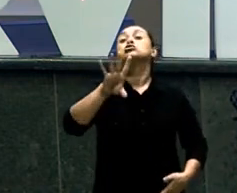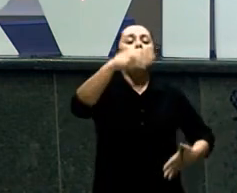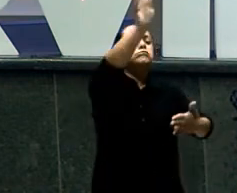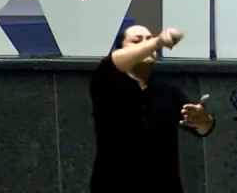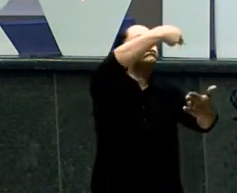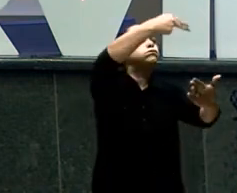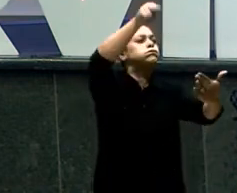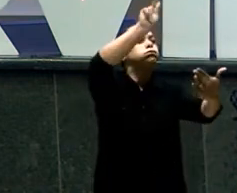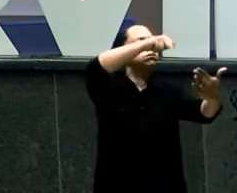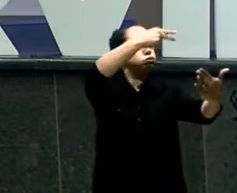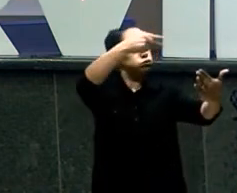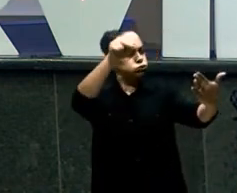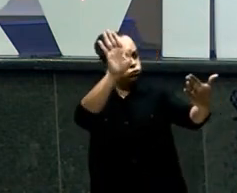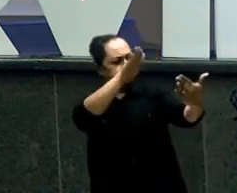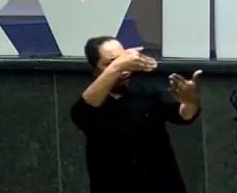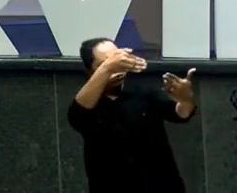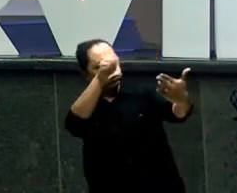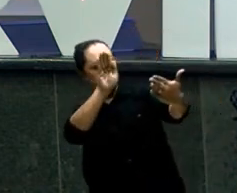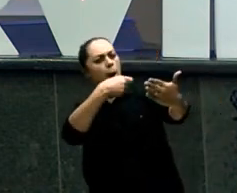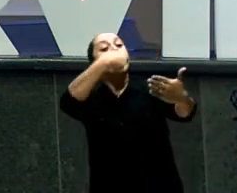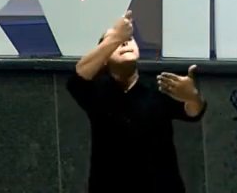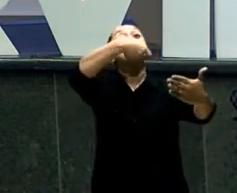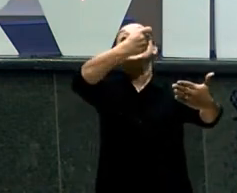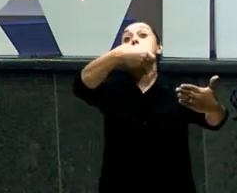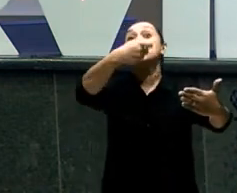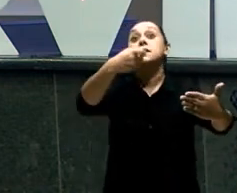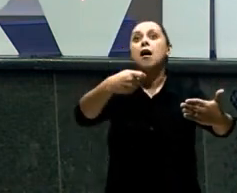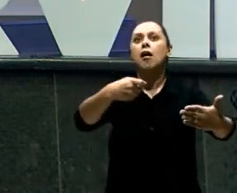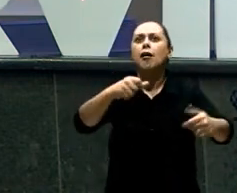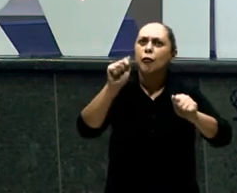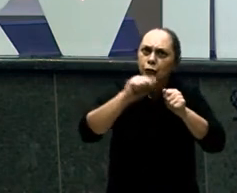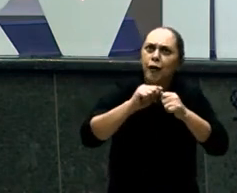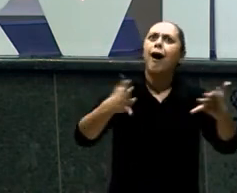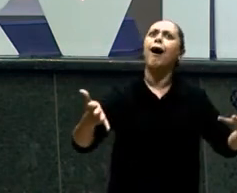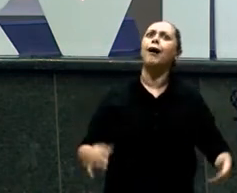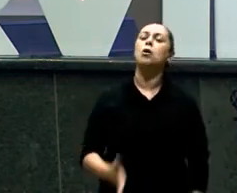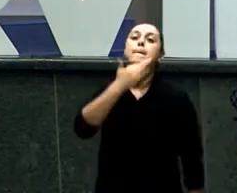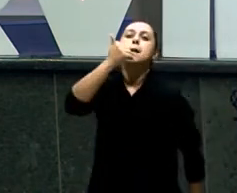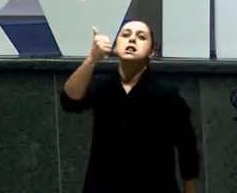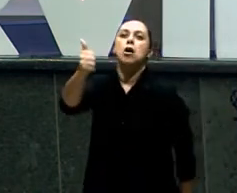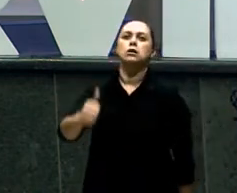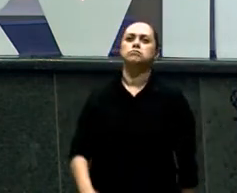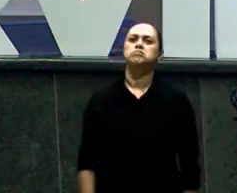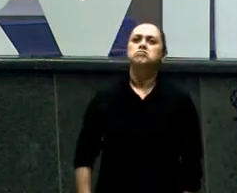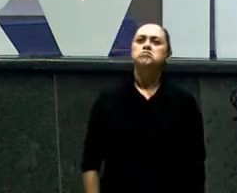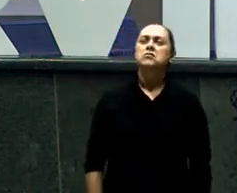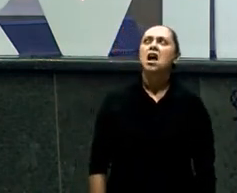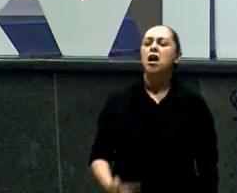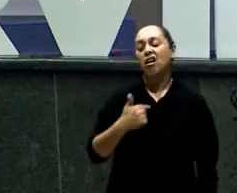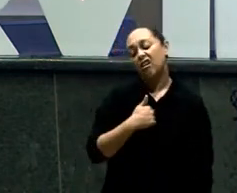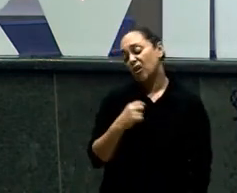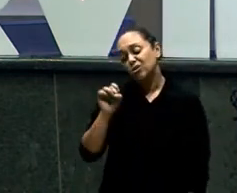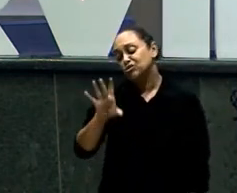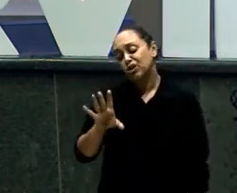Vai querer Só você Não vai ter espaço Na tua agenda Para trabalhar Pastor Mas eu só sei construir Então constrói As melhores